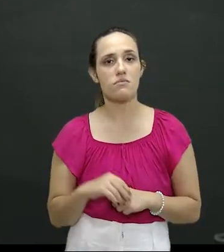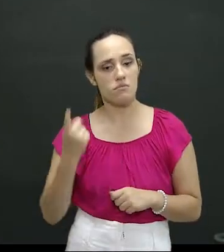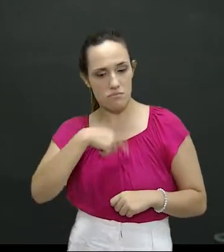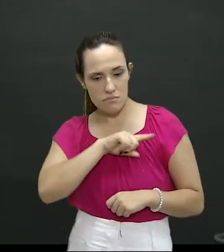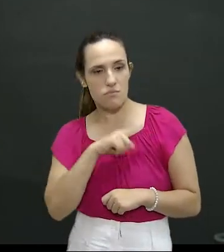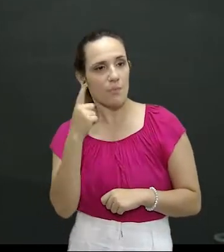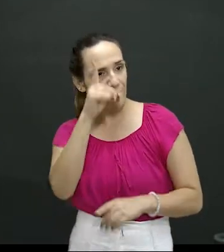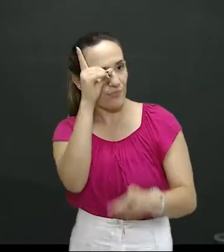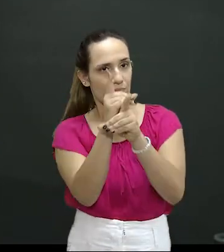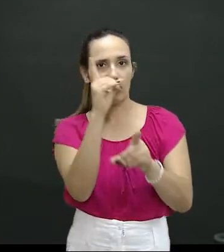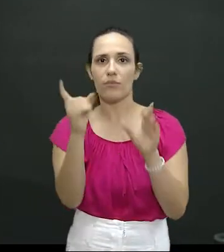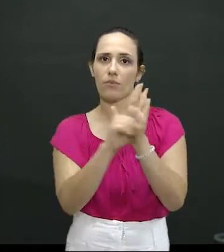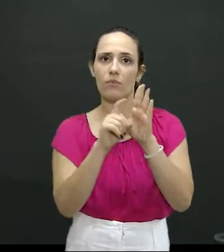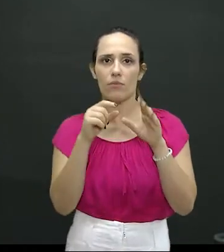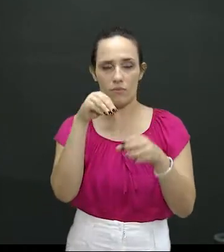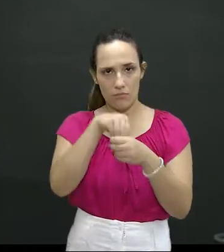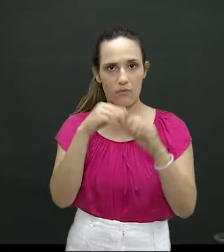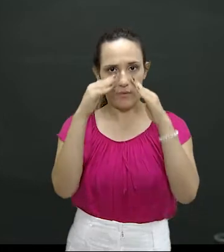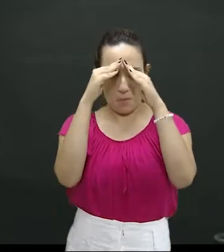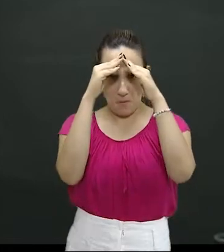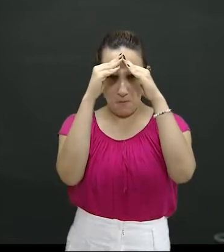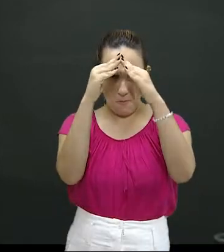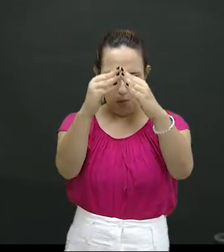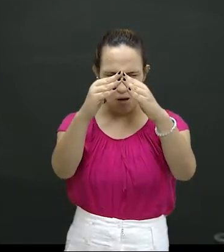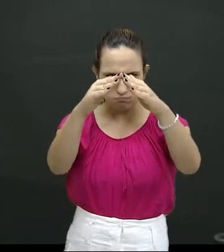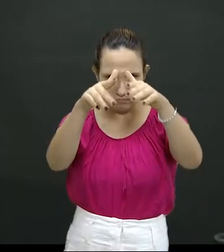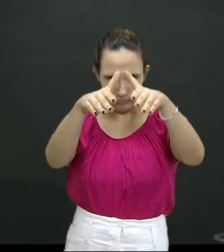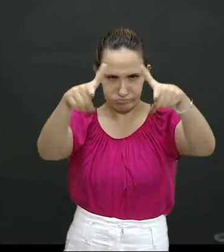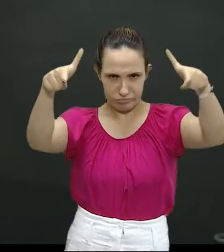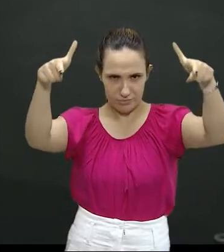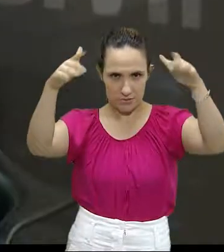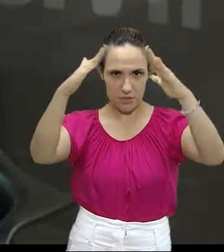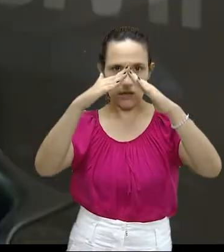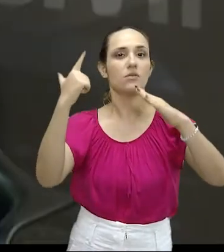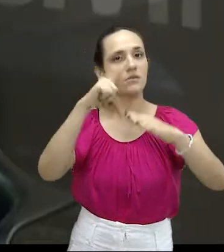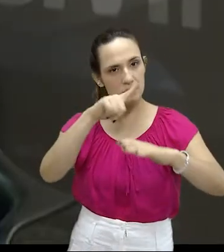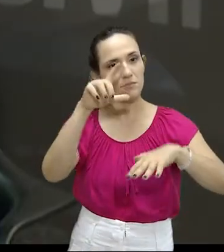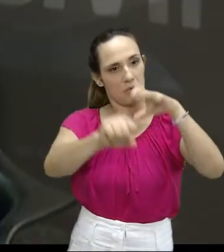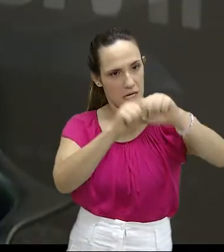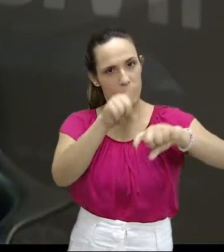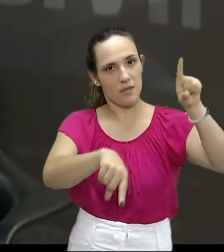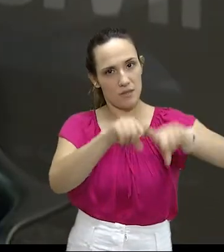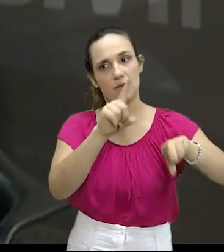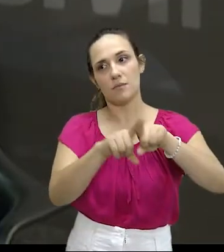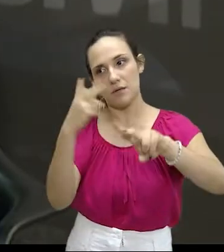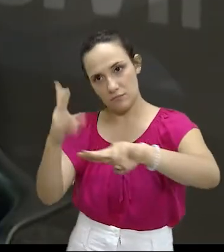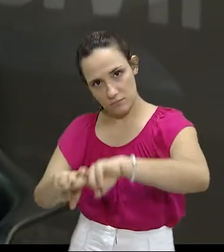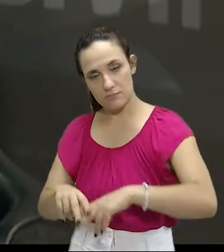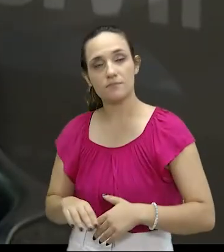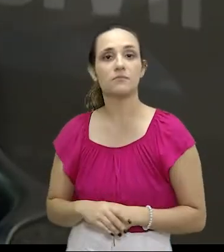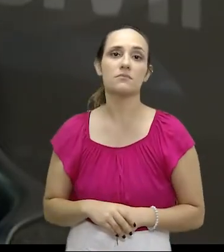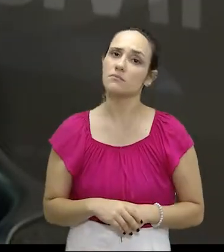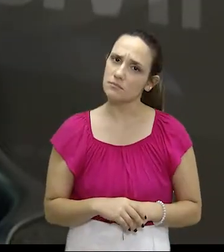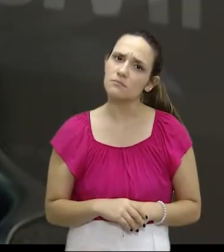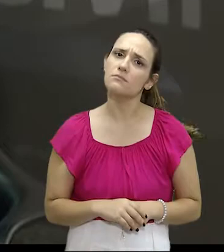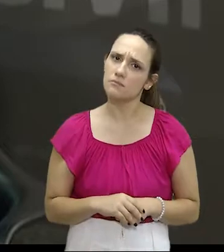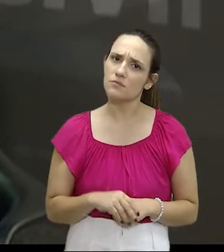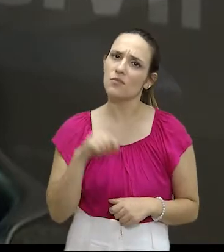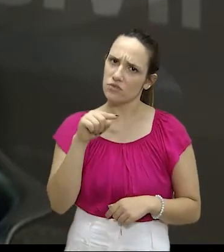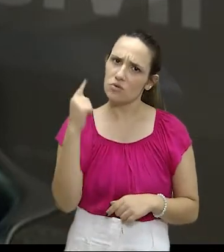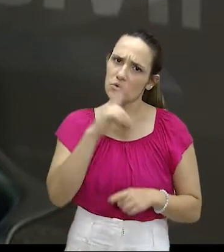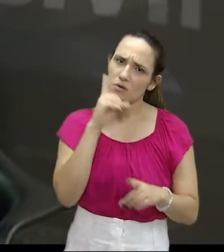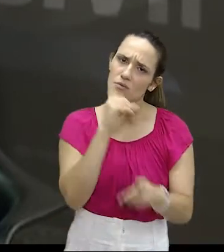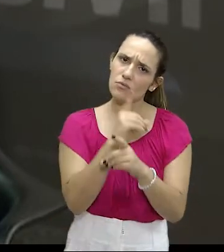uma vez, fomos ali felizes em realizar apreensão e realizar prisões. E, doutor, vocês pegaram também um grande